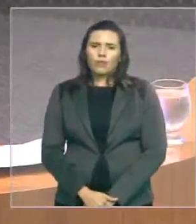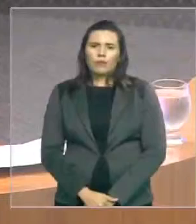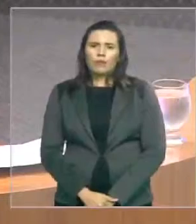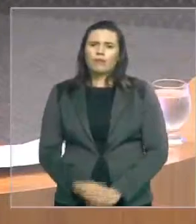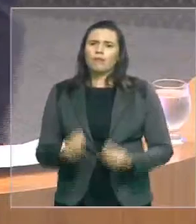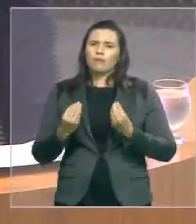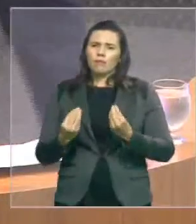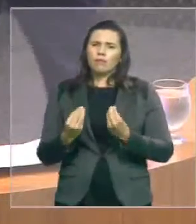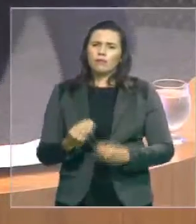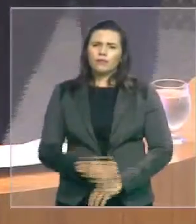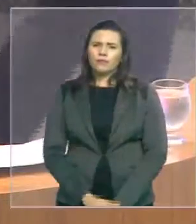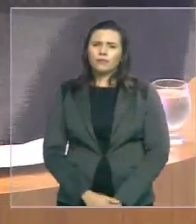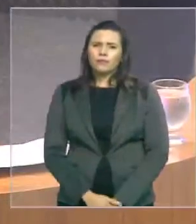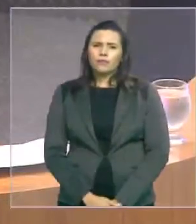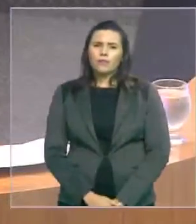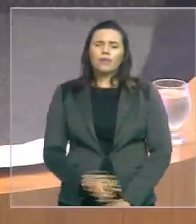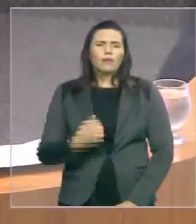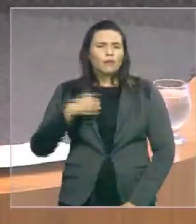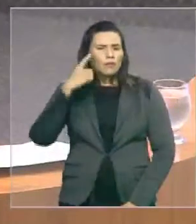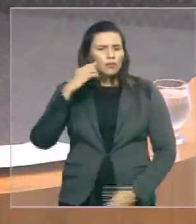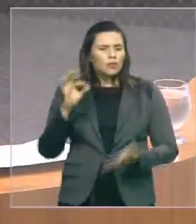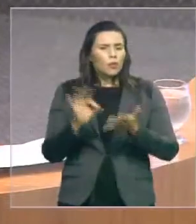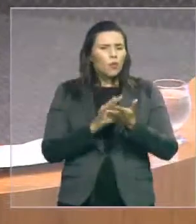funcionam as contratações no governo?